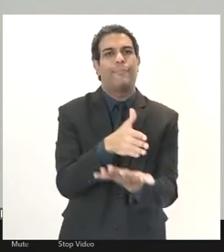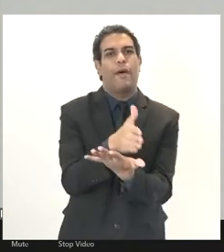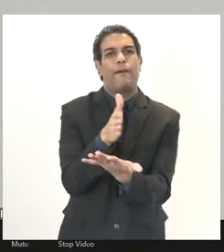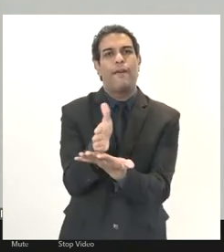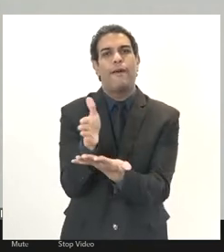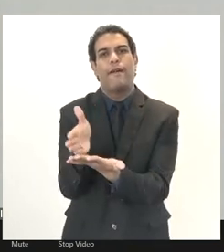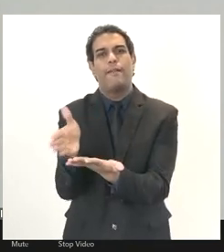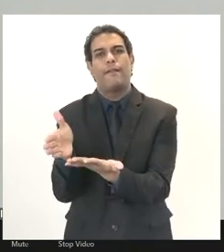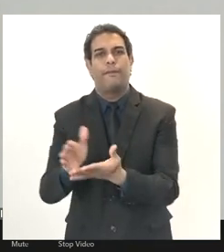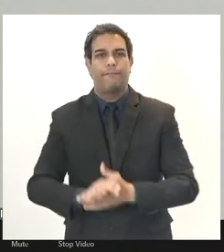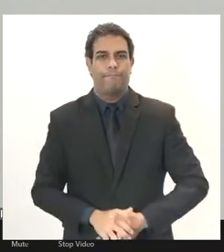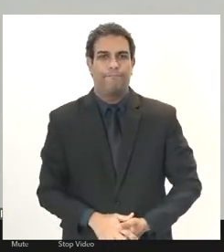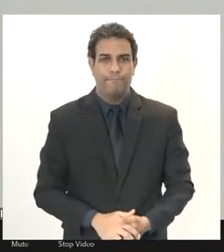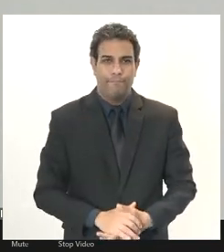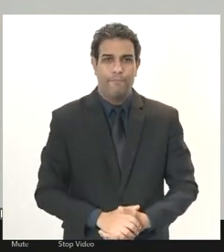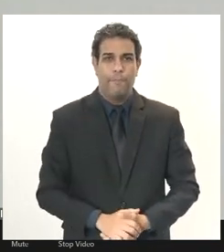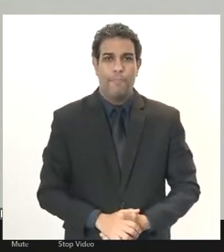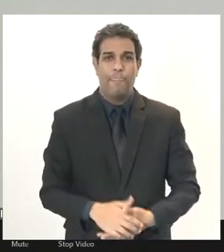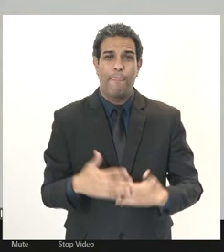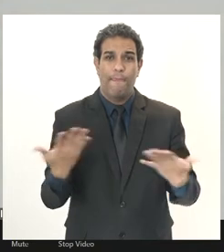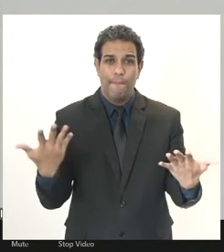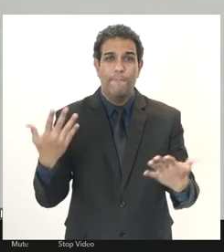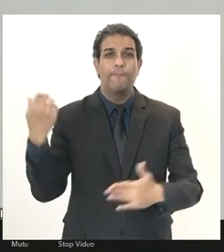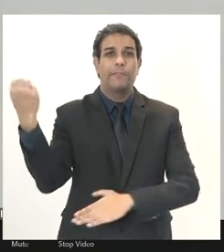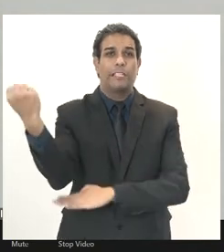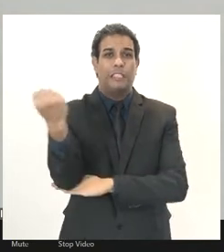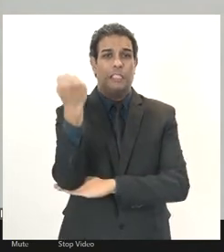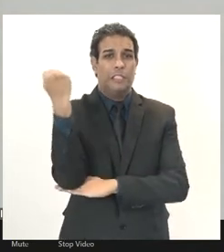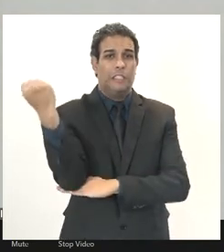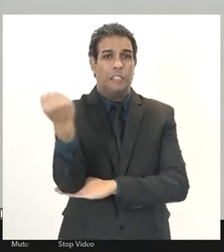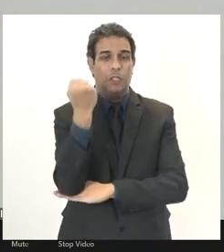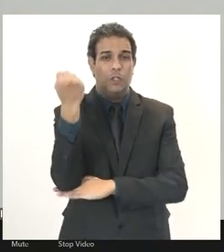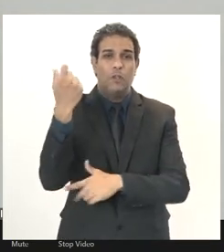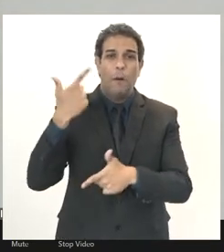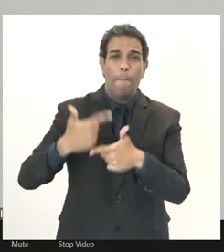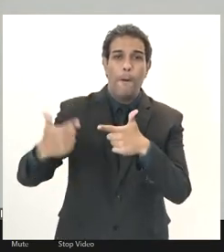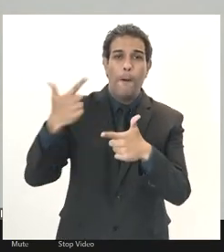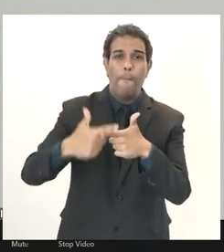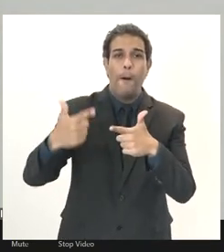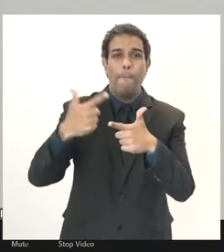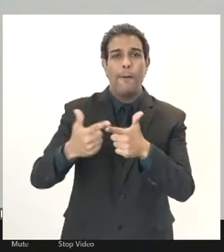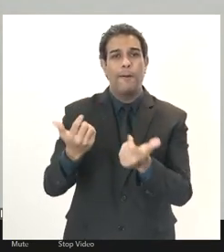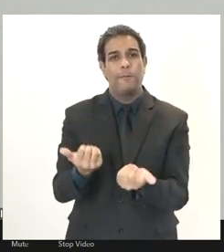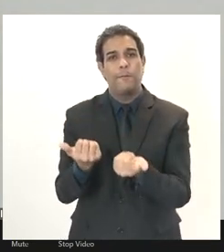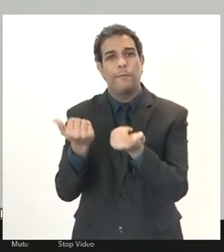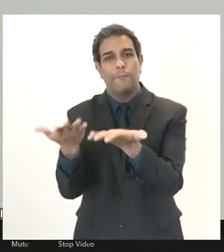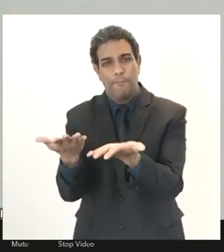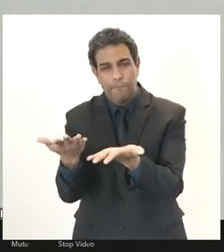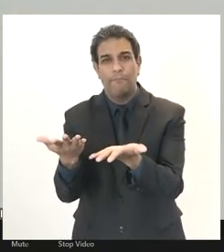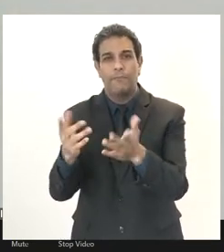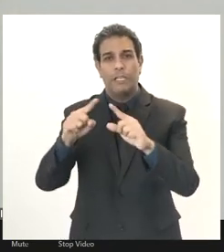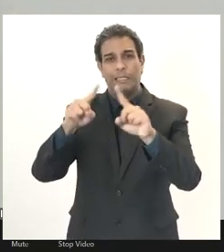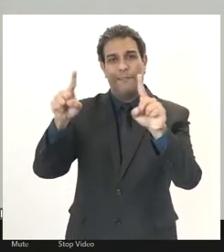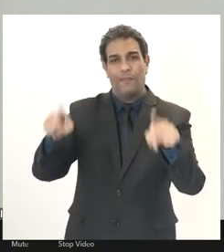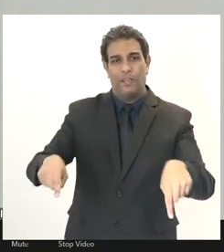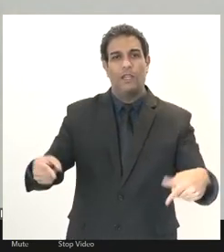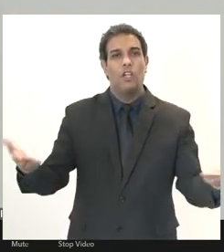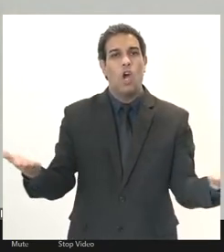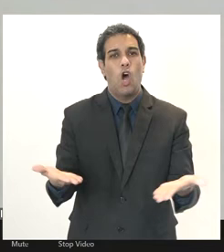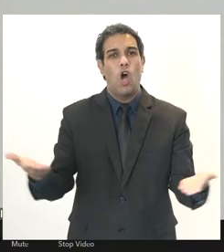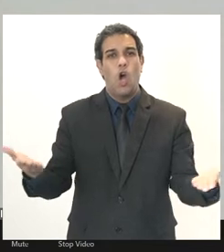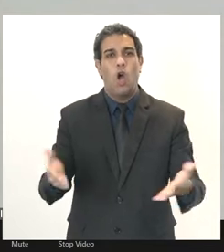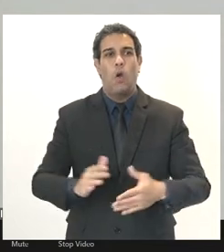com graves consequências inclusive para os servidores também atuais onde